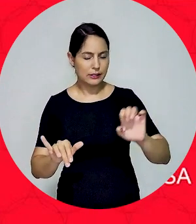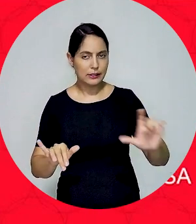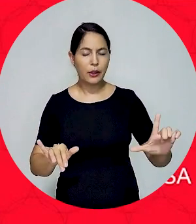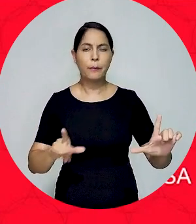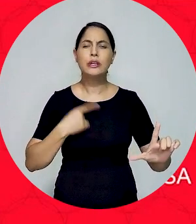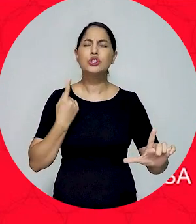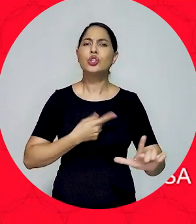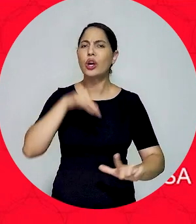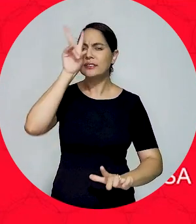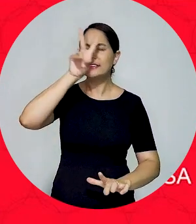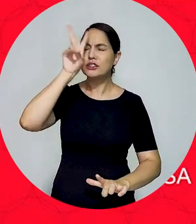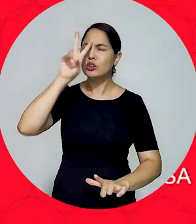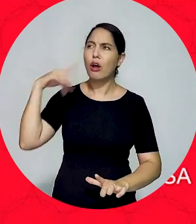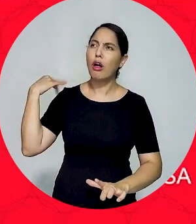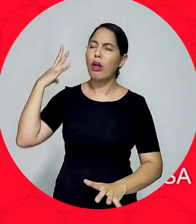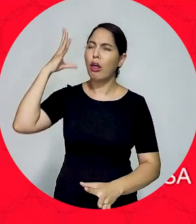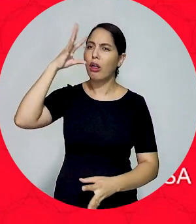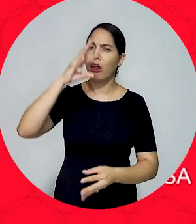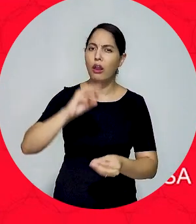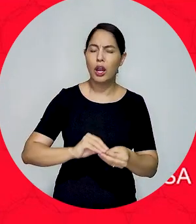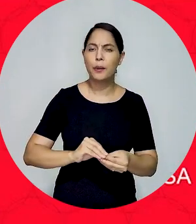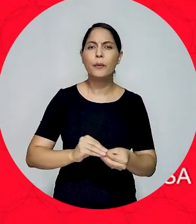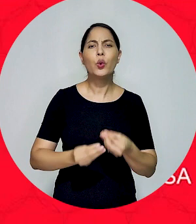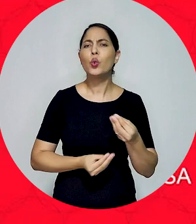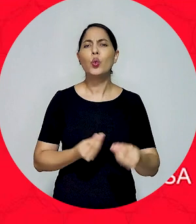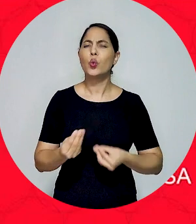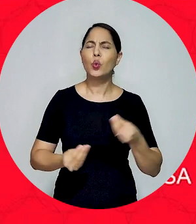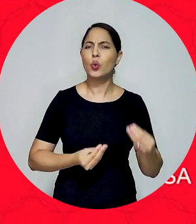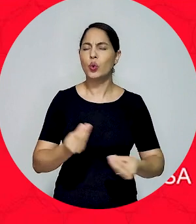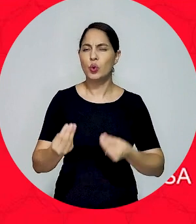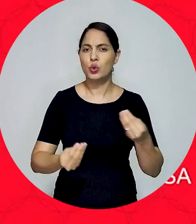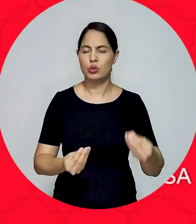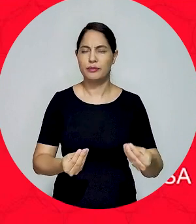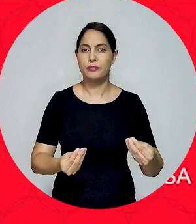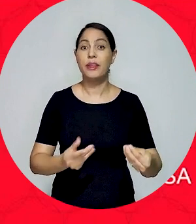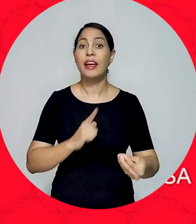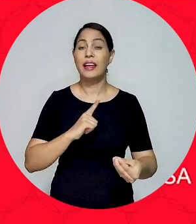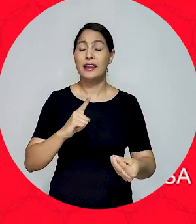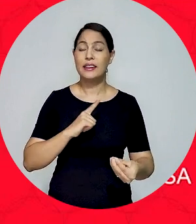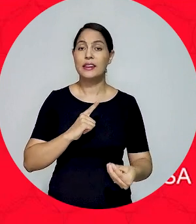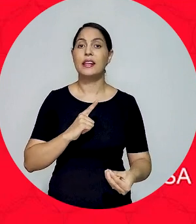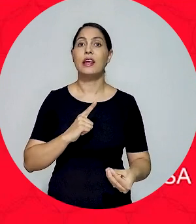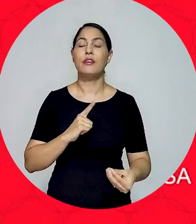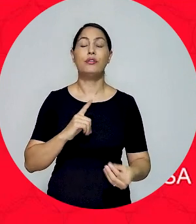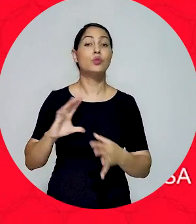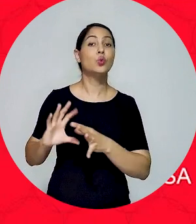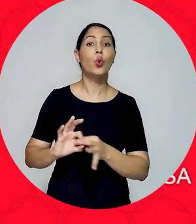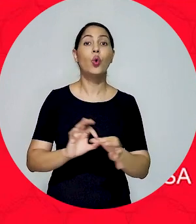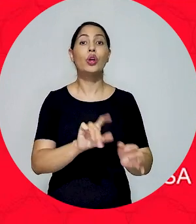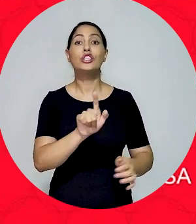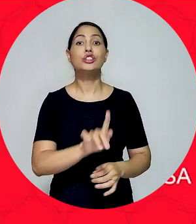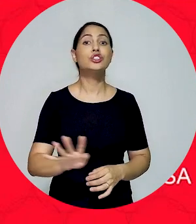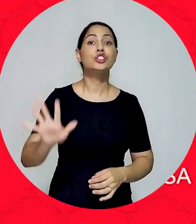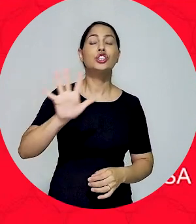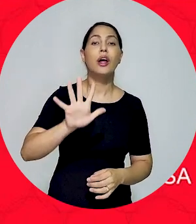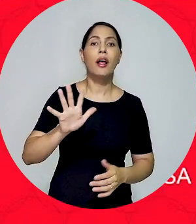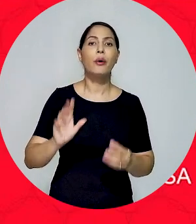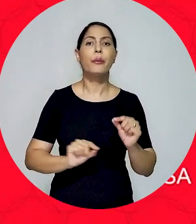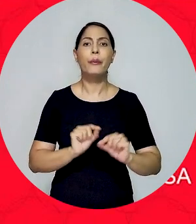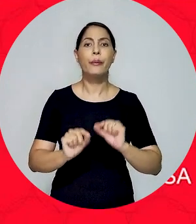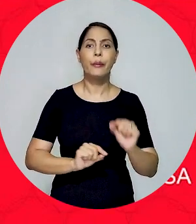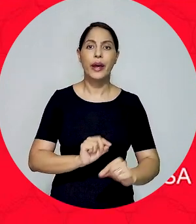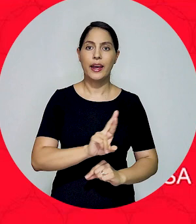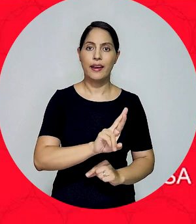fazendo um breve histórico daquilo que se passou quando da introdução do filtro da repercussão geral